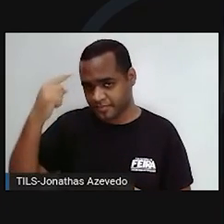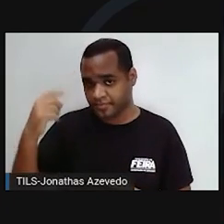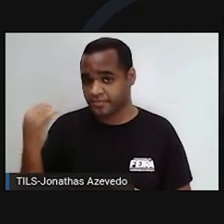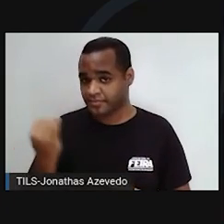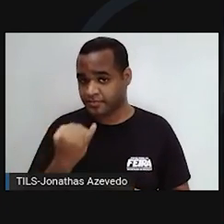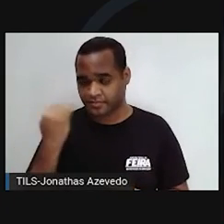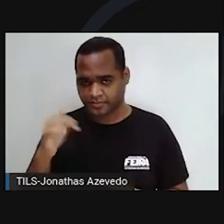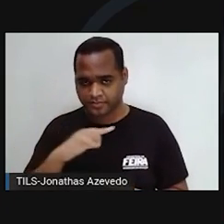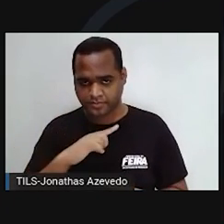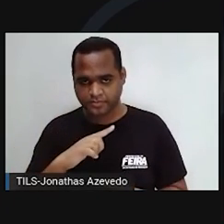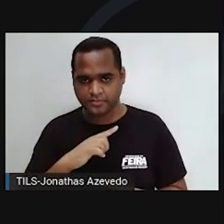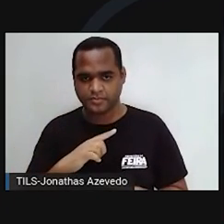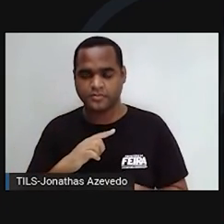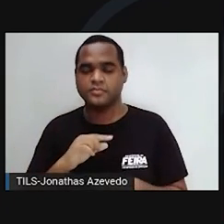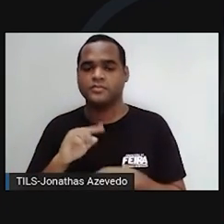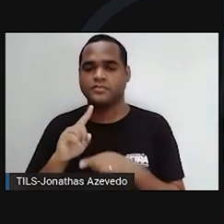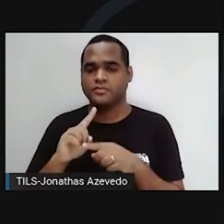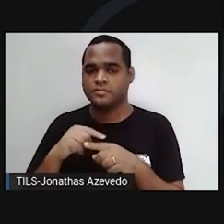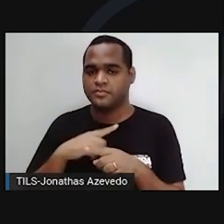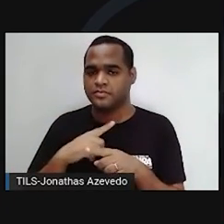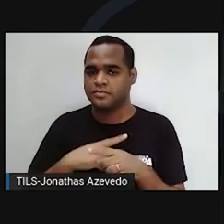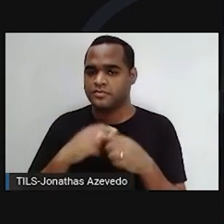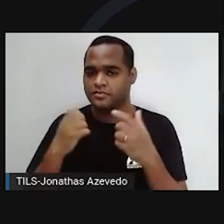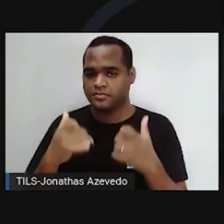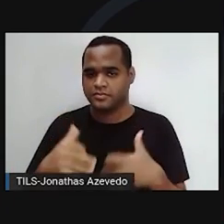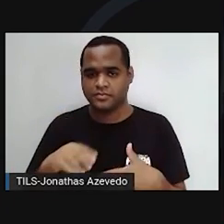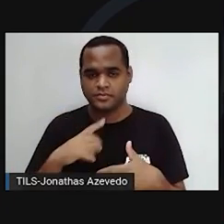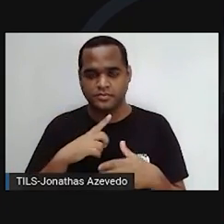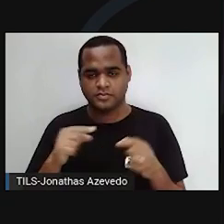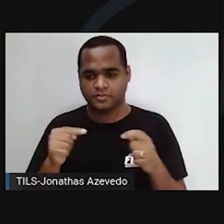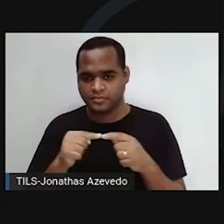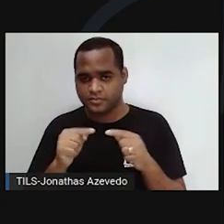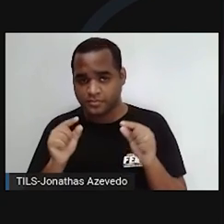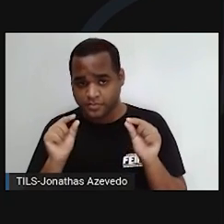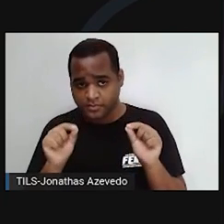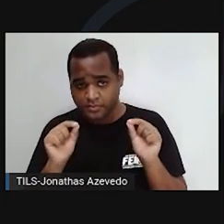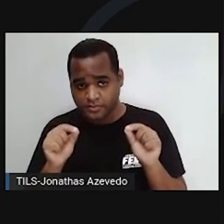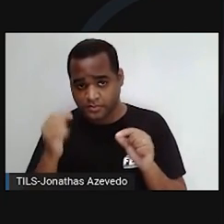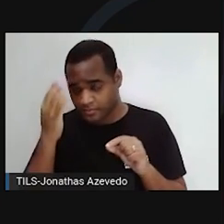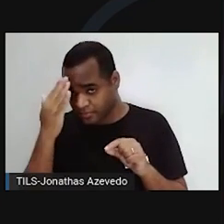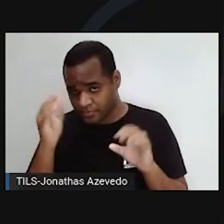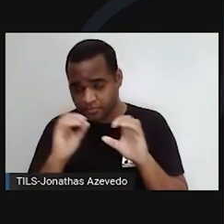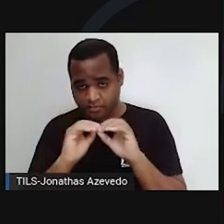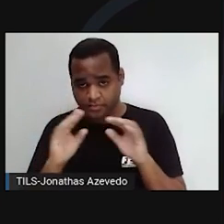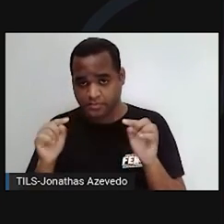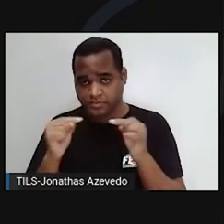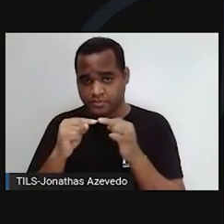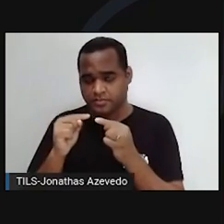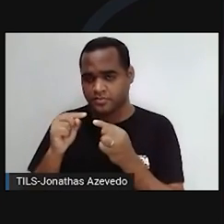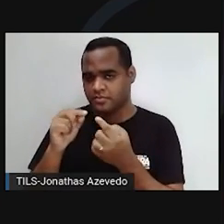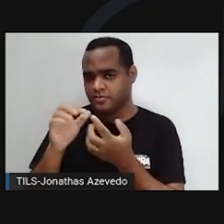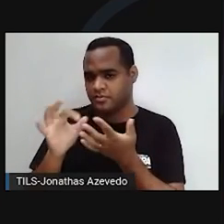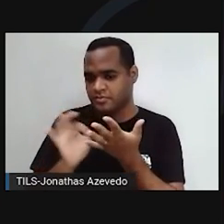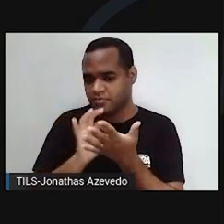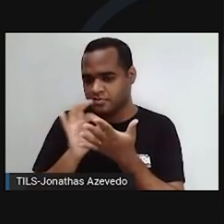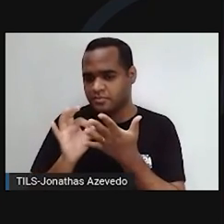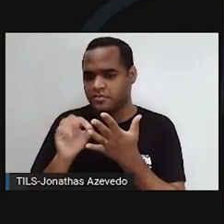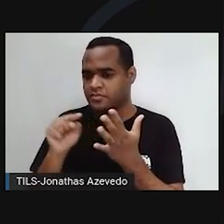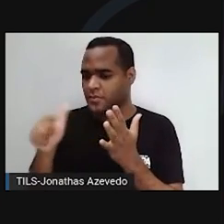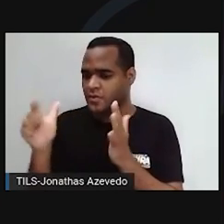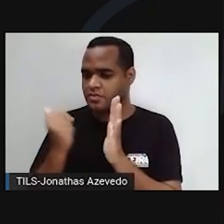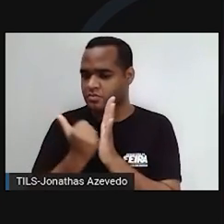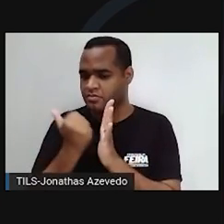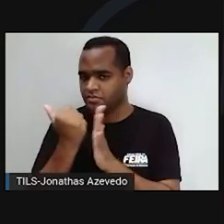ter, tá? Agora a célula vegetal, ela não tem. Tranquilo. Pegou então as características, kit a mais que as células